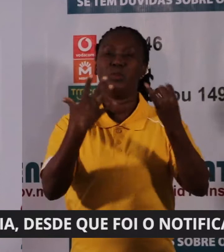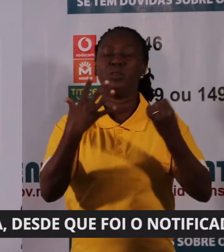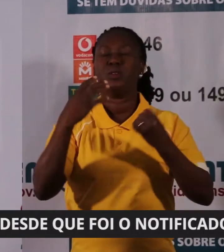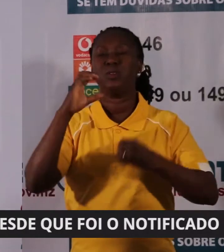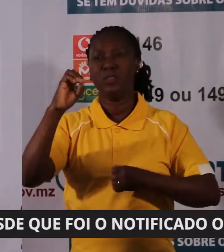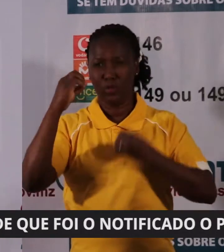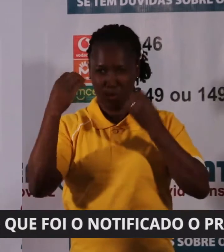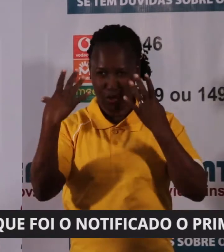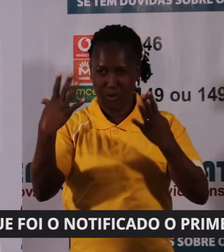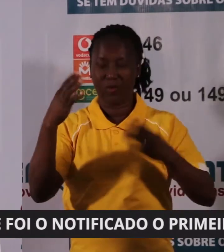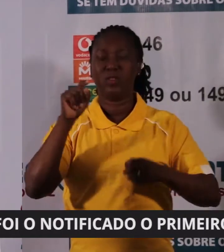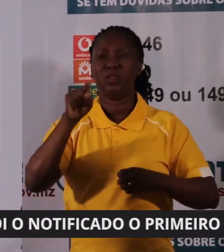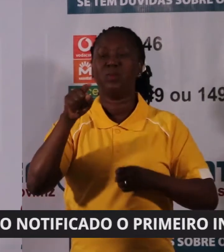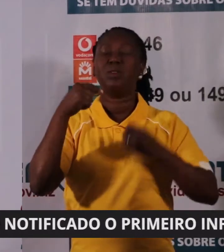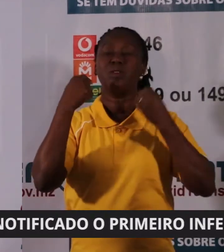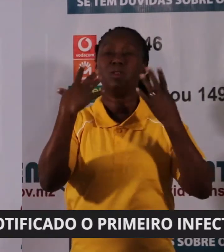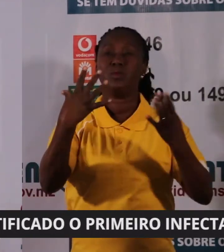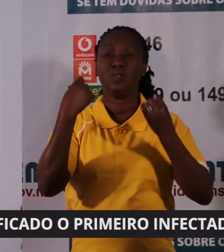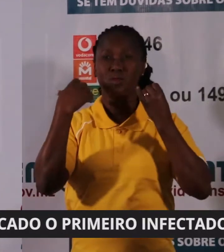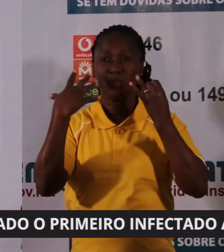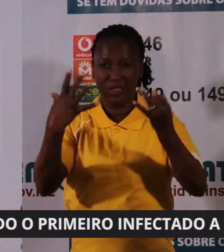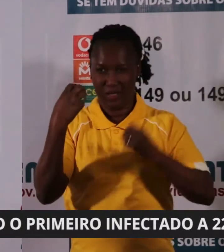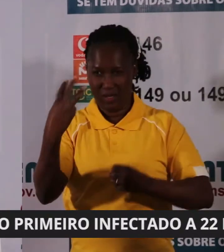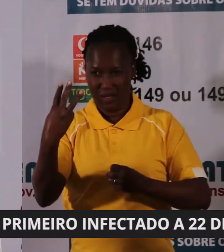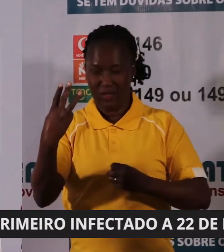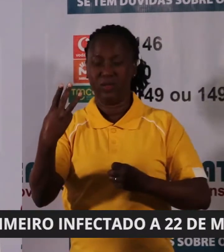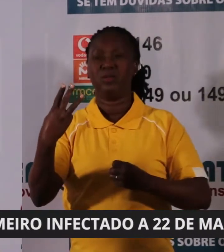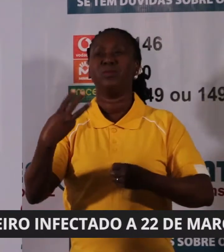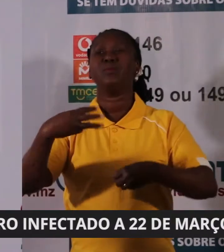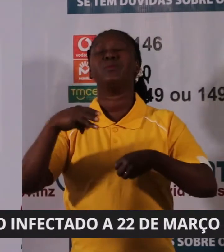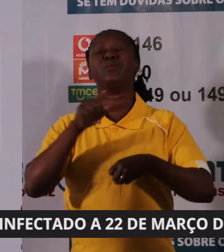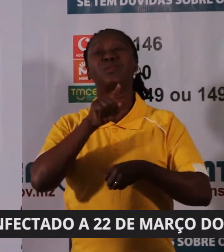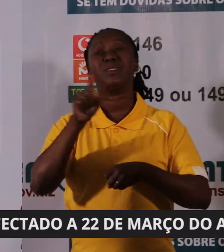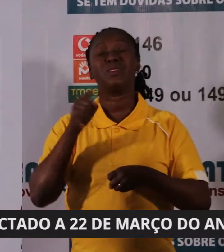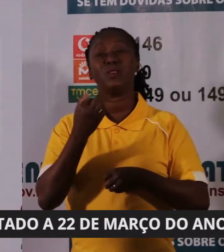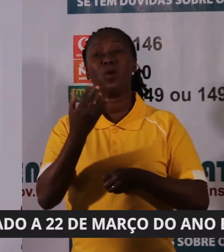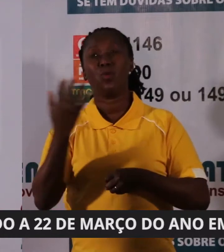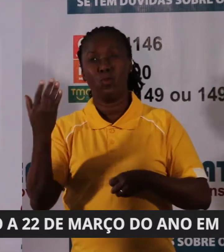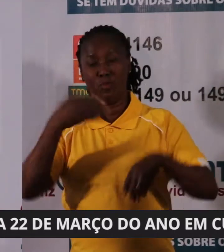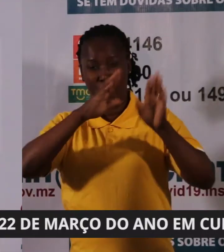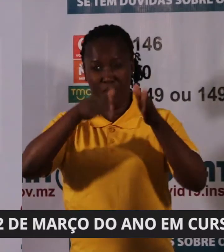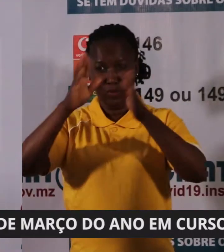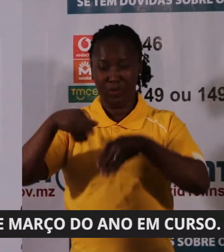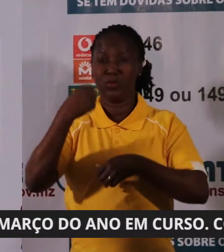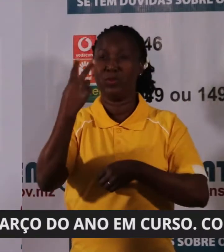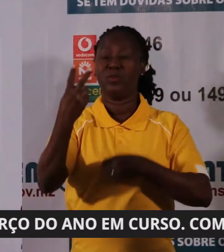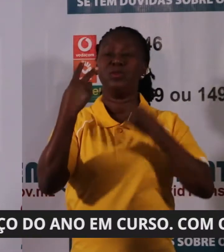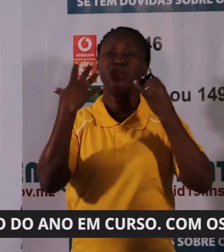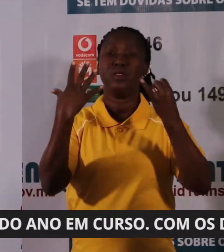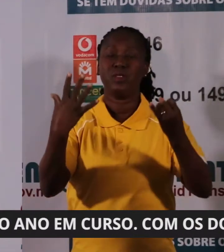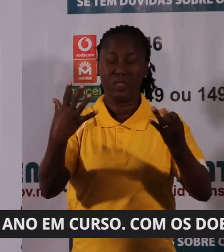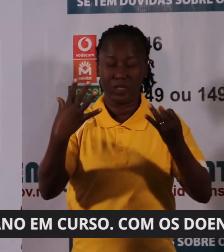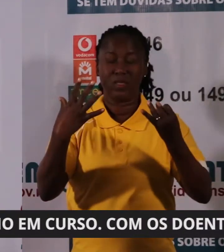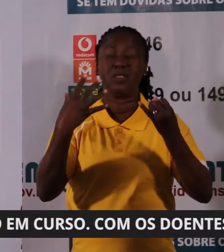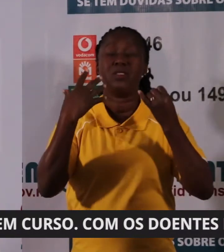.973. E destas, 26.795